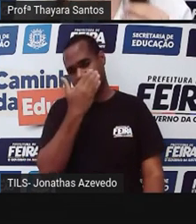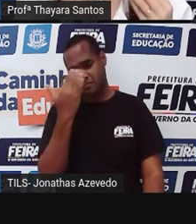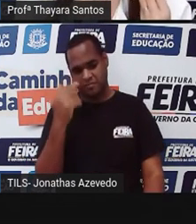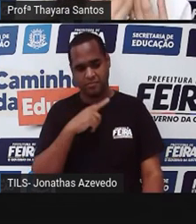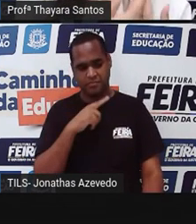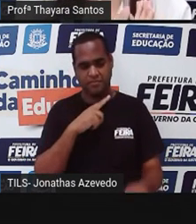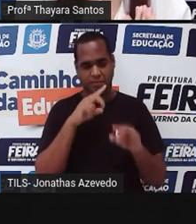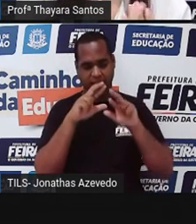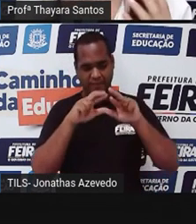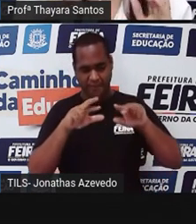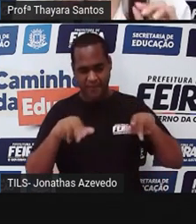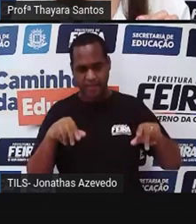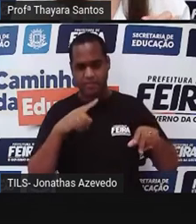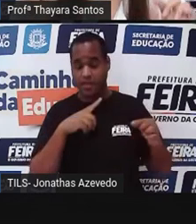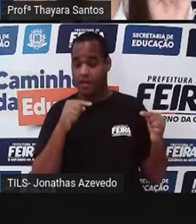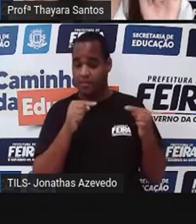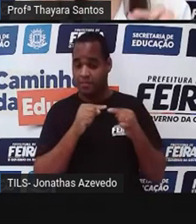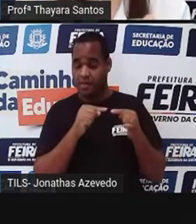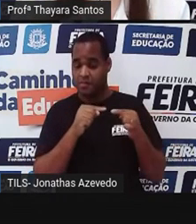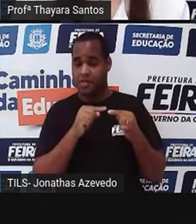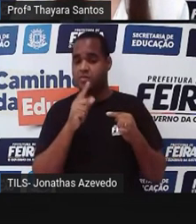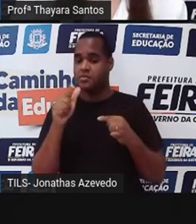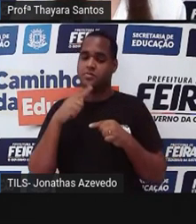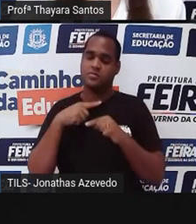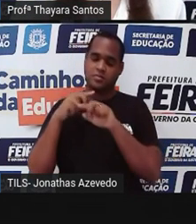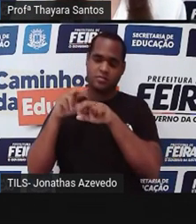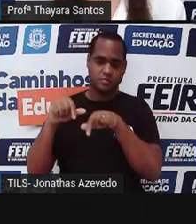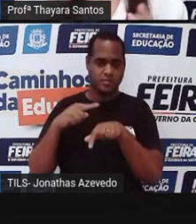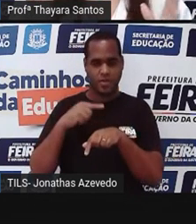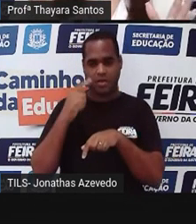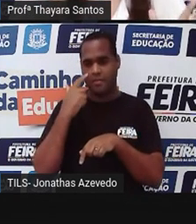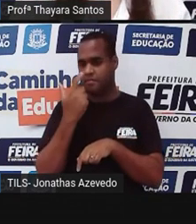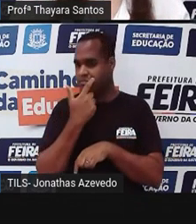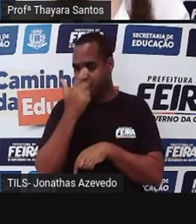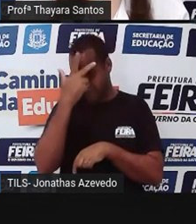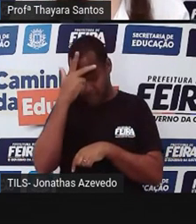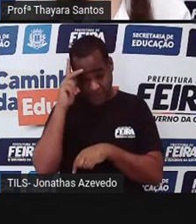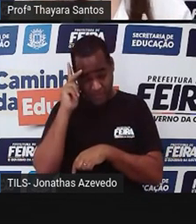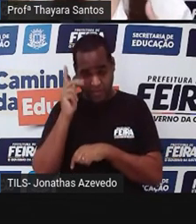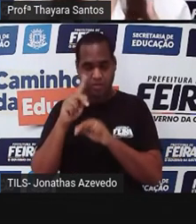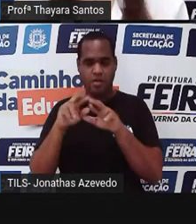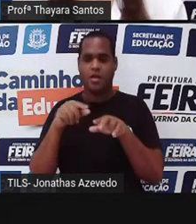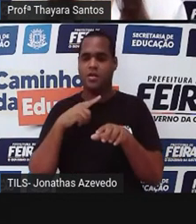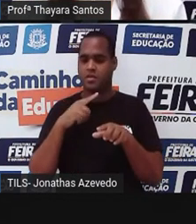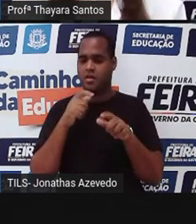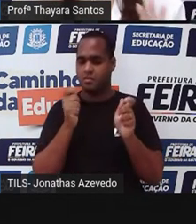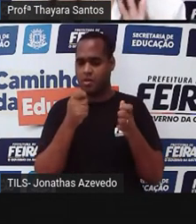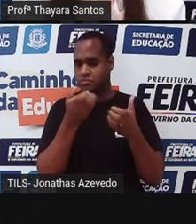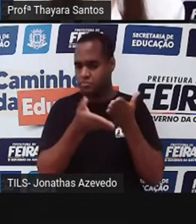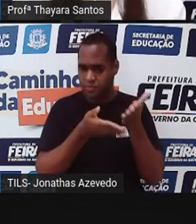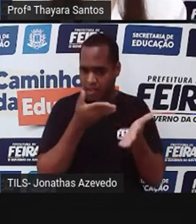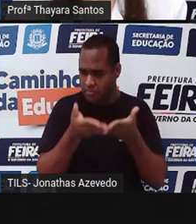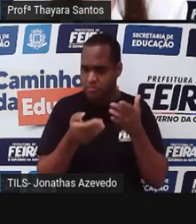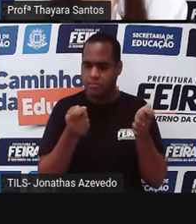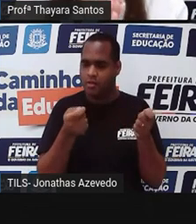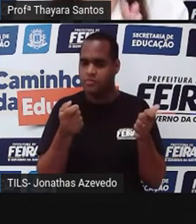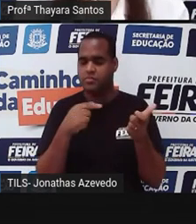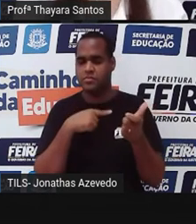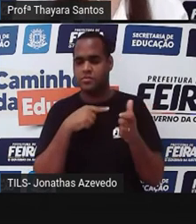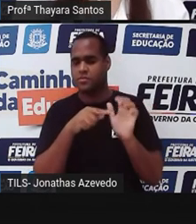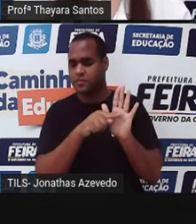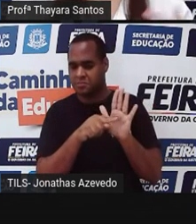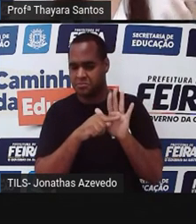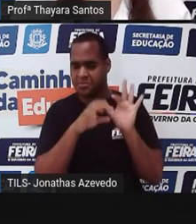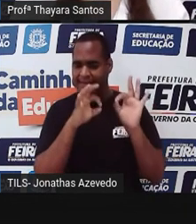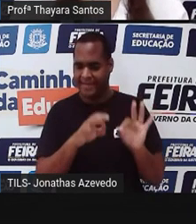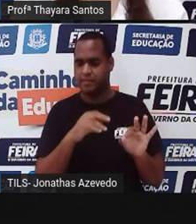distúrbios que estão ocorrendo lá nos cones que estão no olho dessas pessoas. Tem cura? Tem tratamento? Então, cura